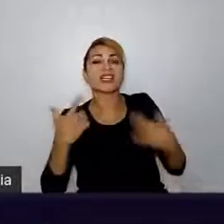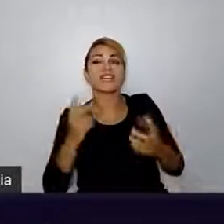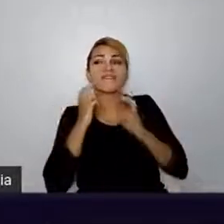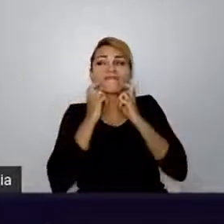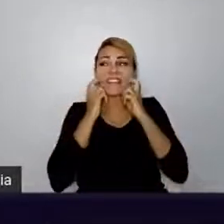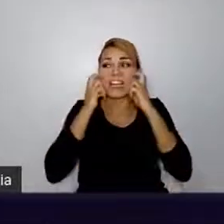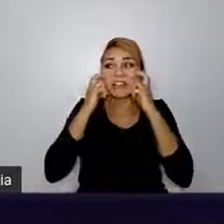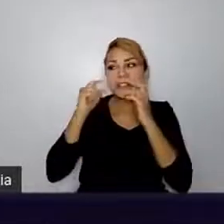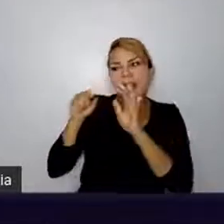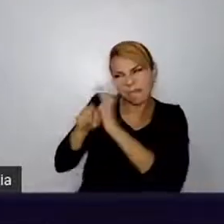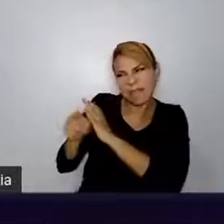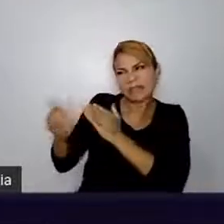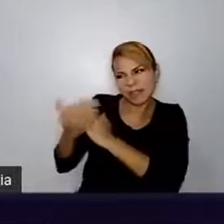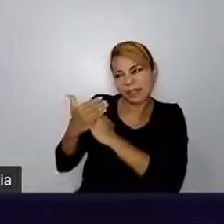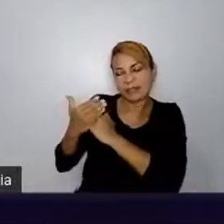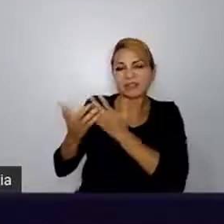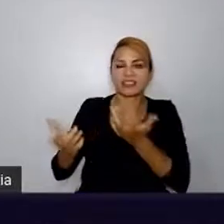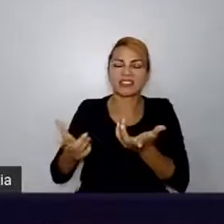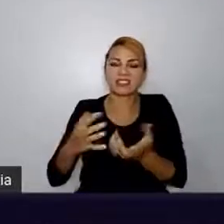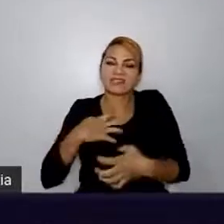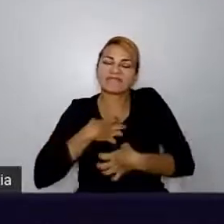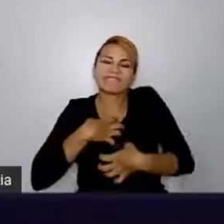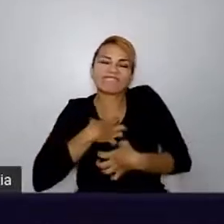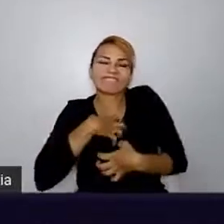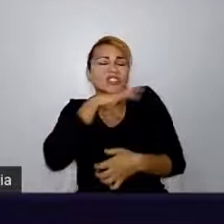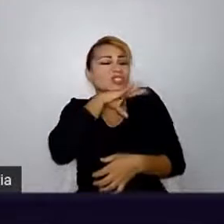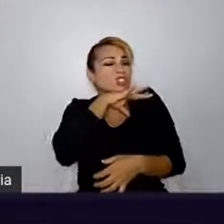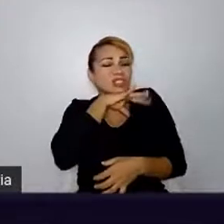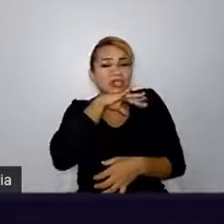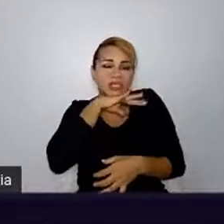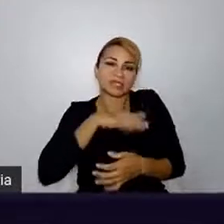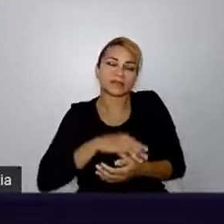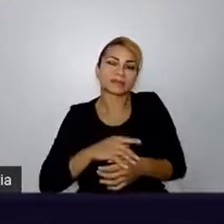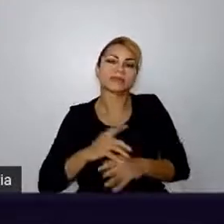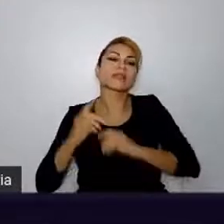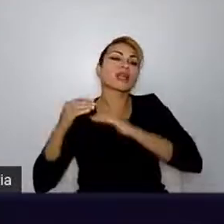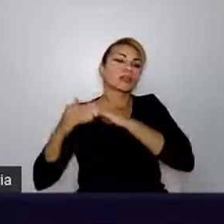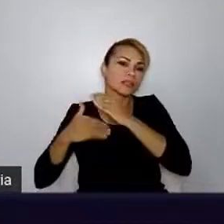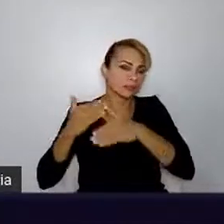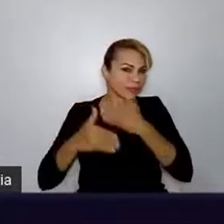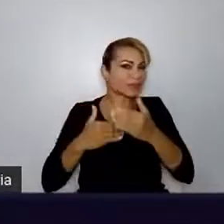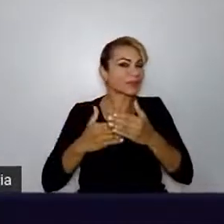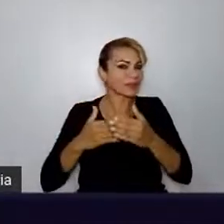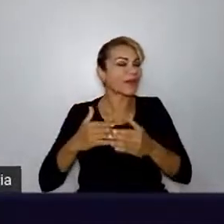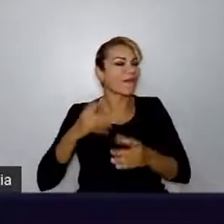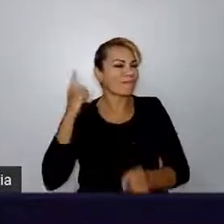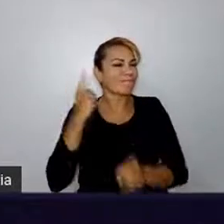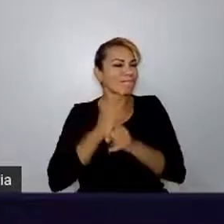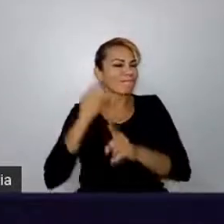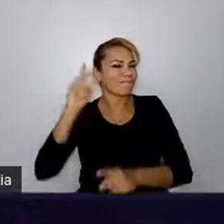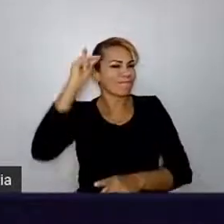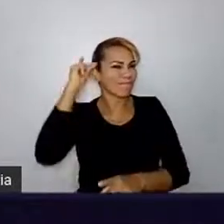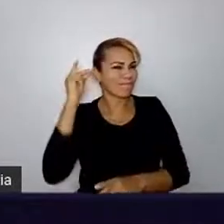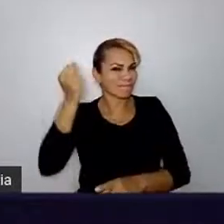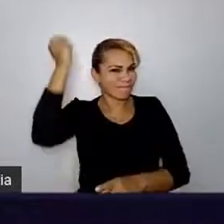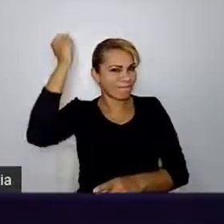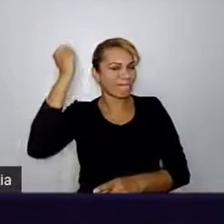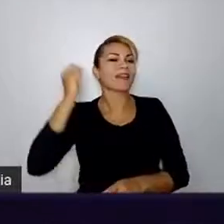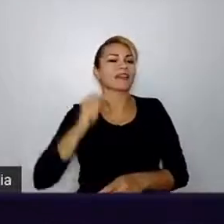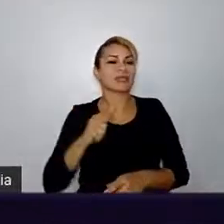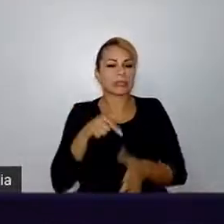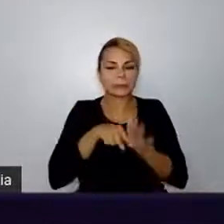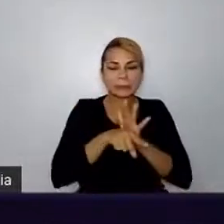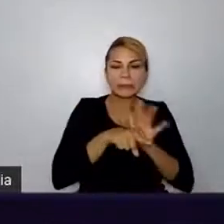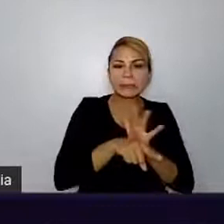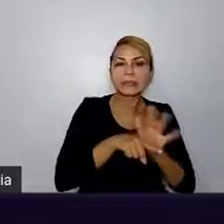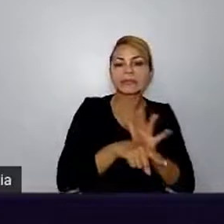muito mal por isso. Mas aí, eu aprendi os truques. Tipo, eu tento pesquisar as coisas